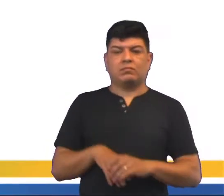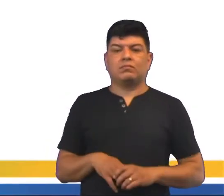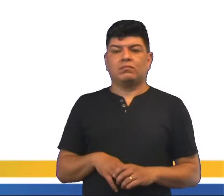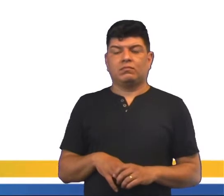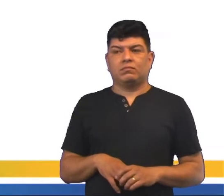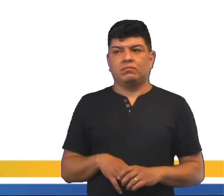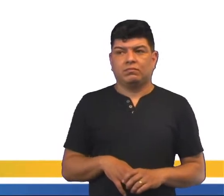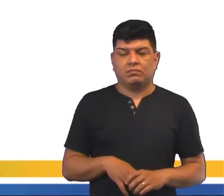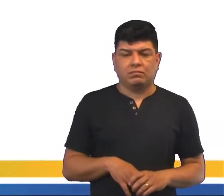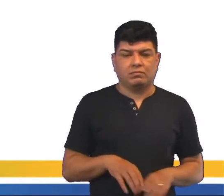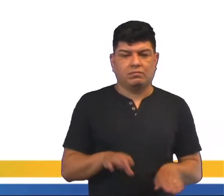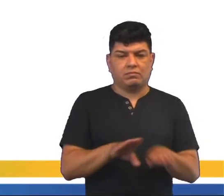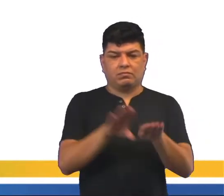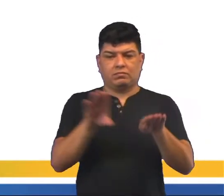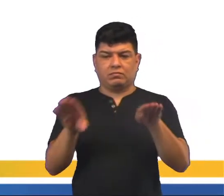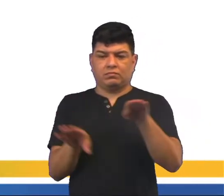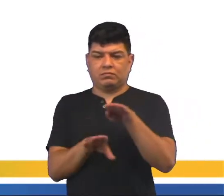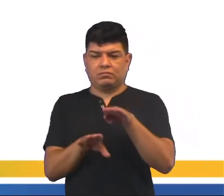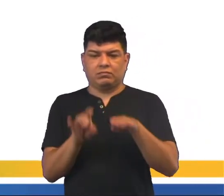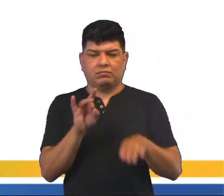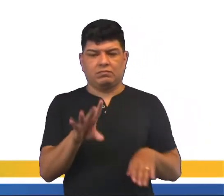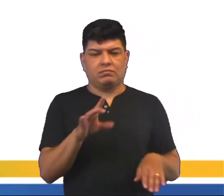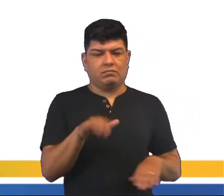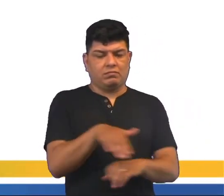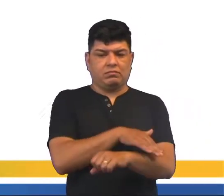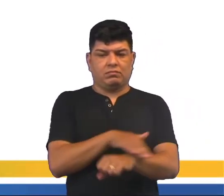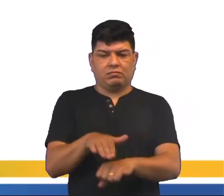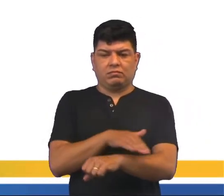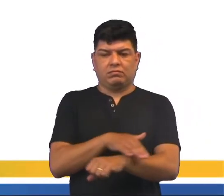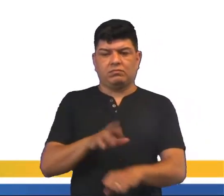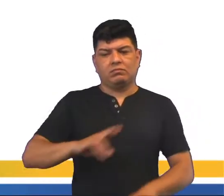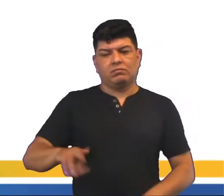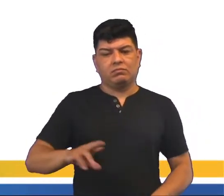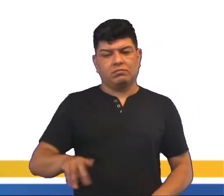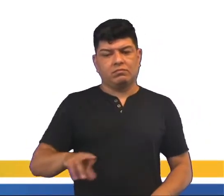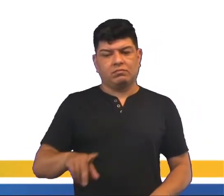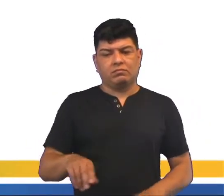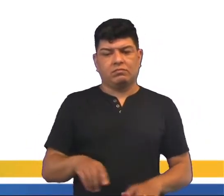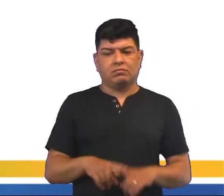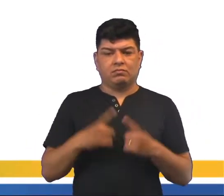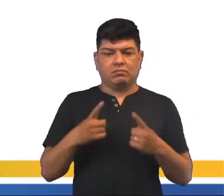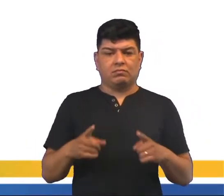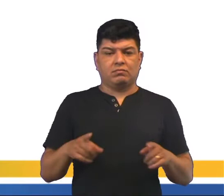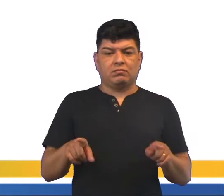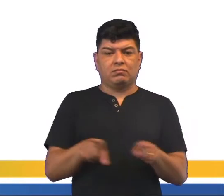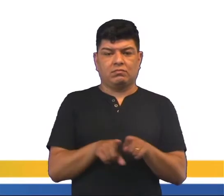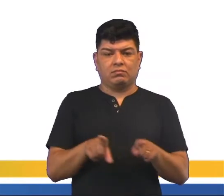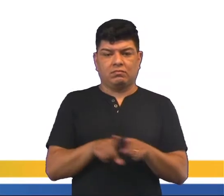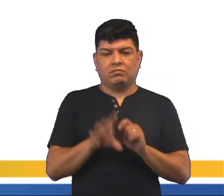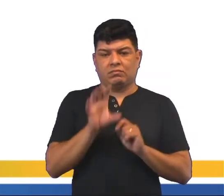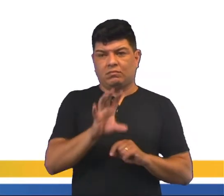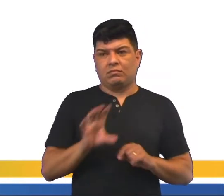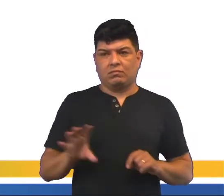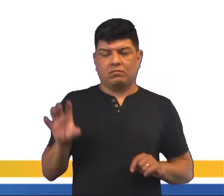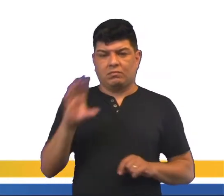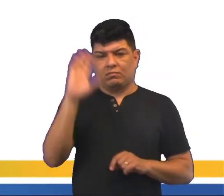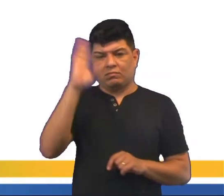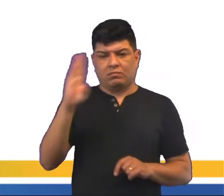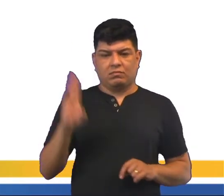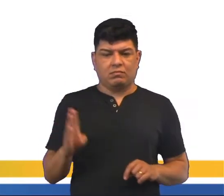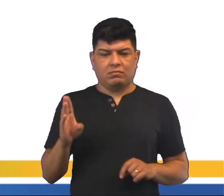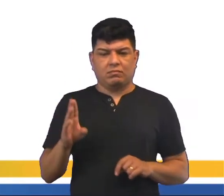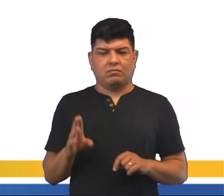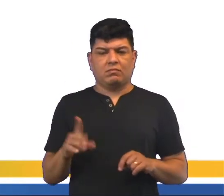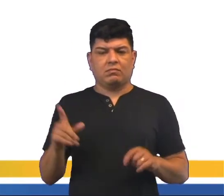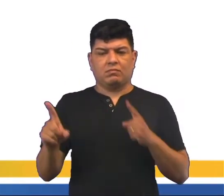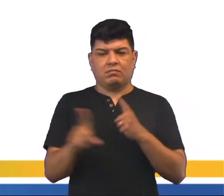Ok? Então, a desigualdade, ela não vem só nos bairros, só nas áreas centrais. Até a nível de regiões do Brasil, a gente